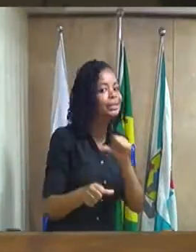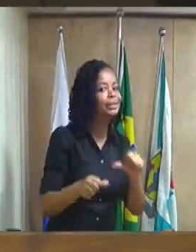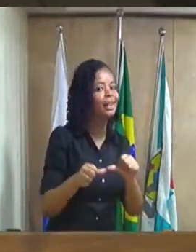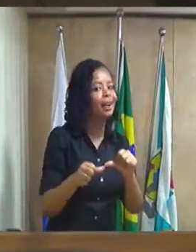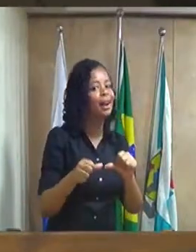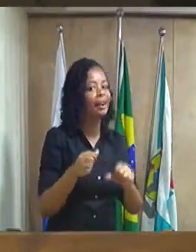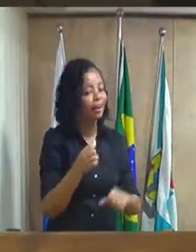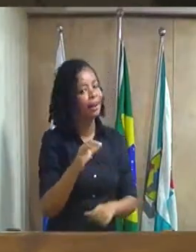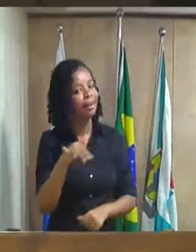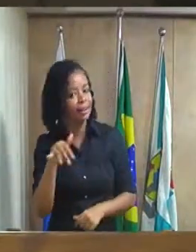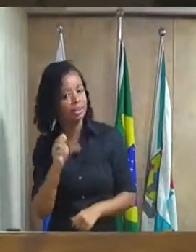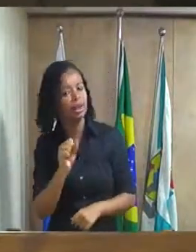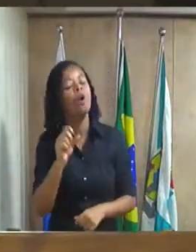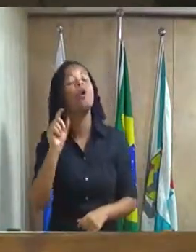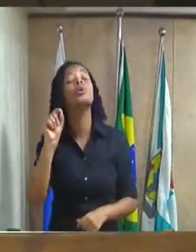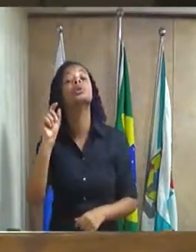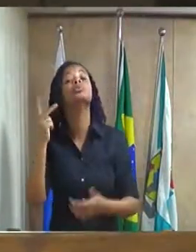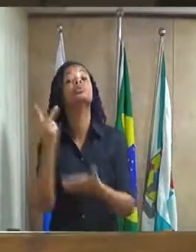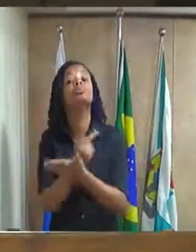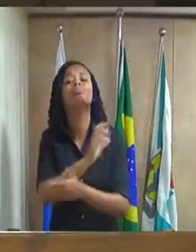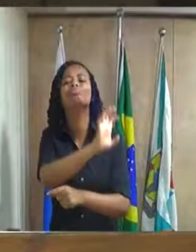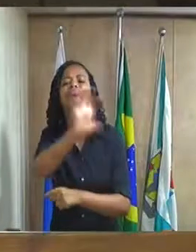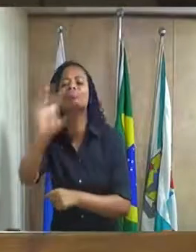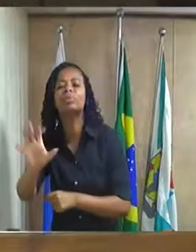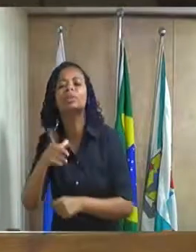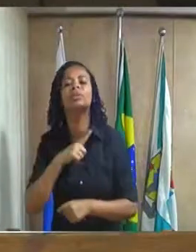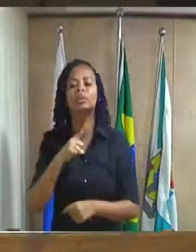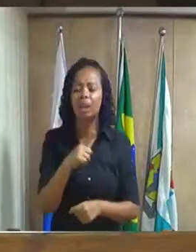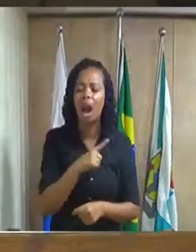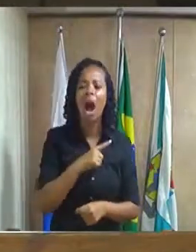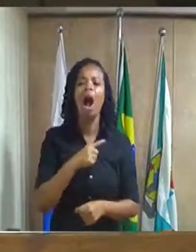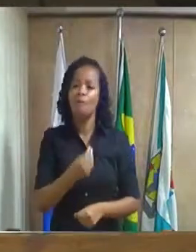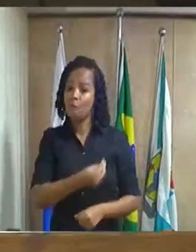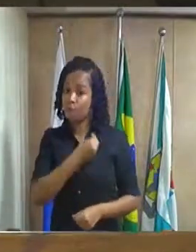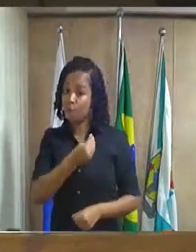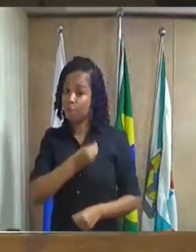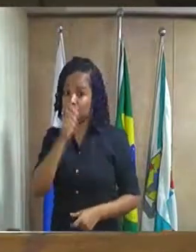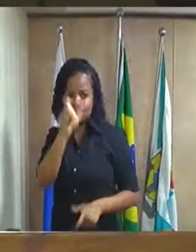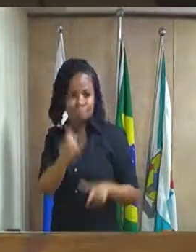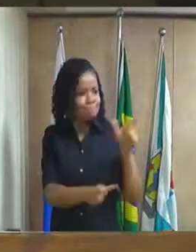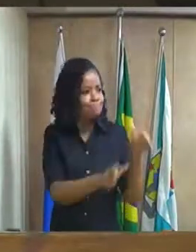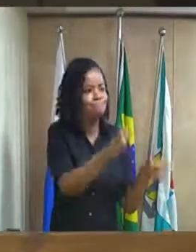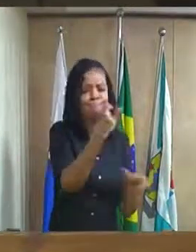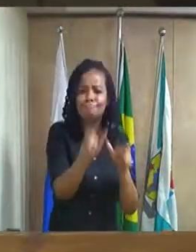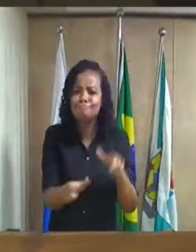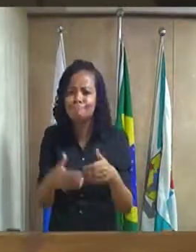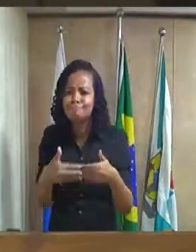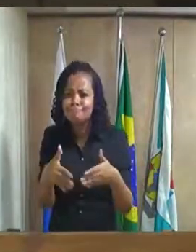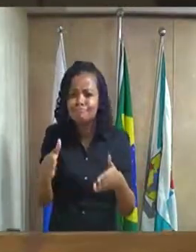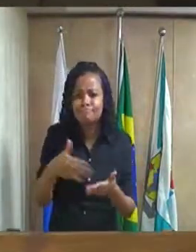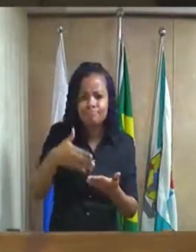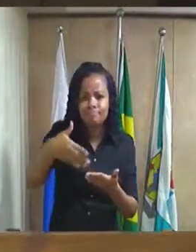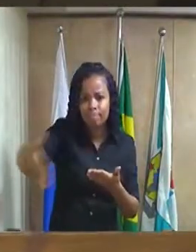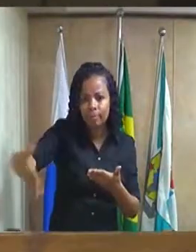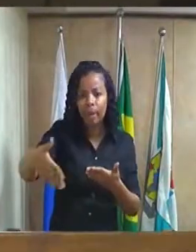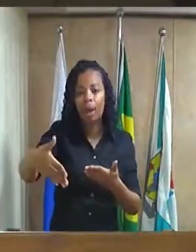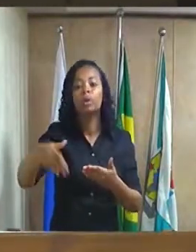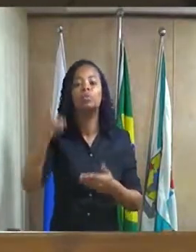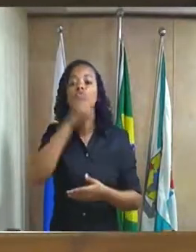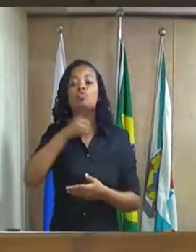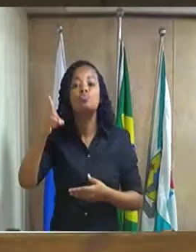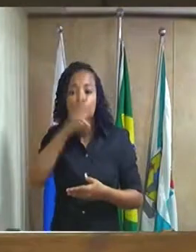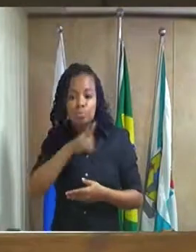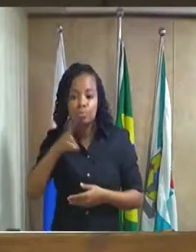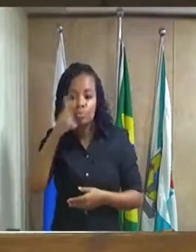que vem acontecendo no nosso Estado. que essas vigas, a partir de domingo próximo,